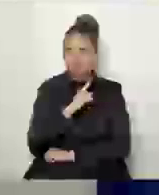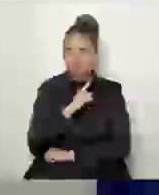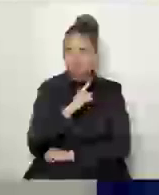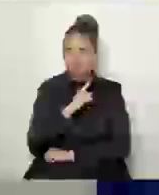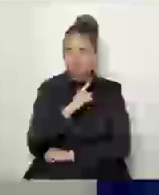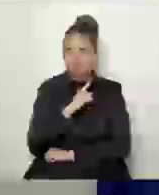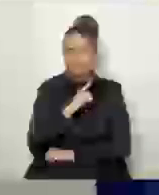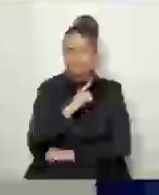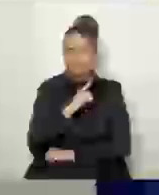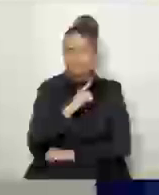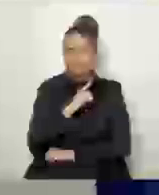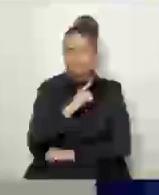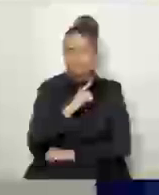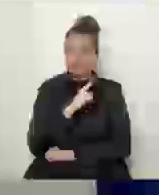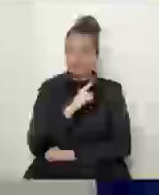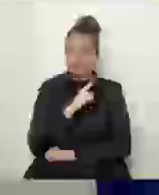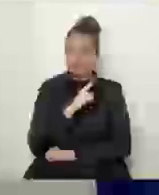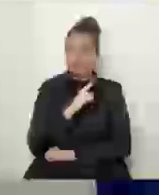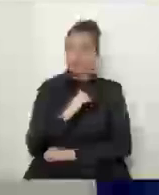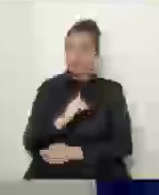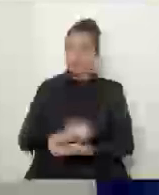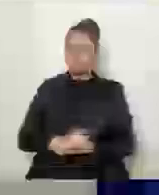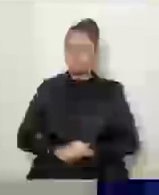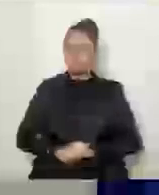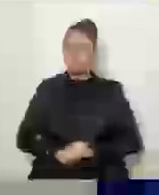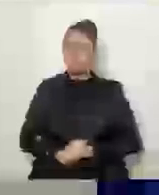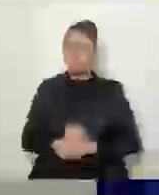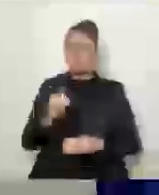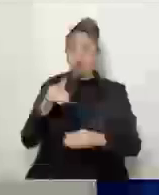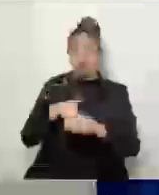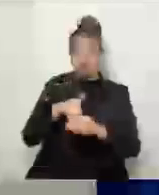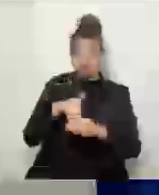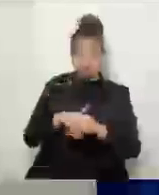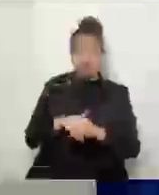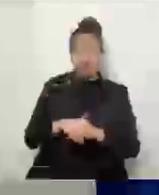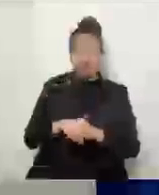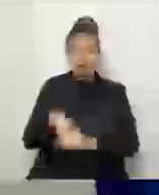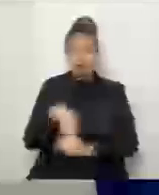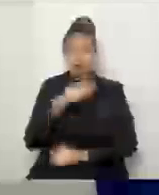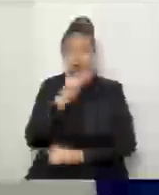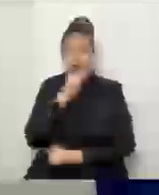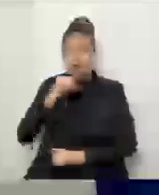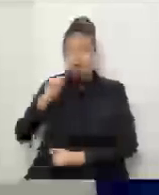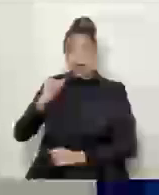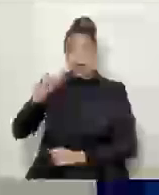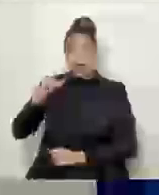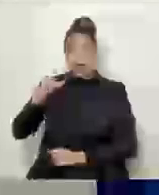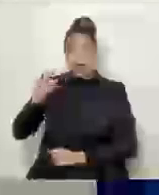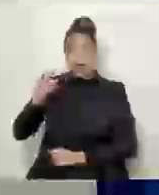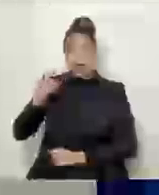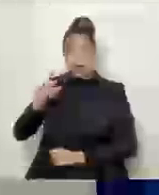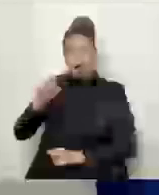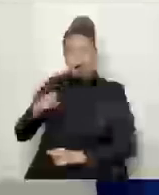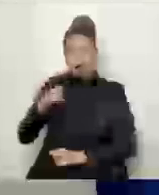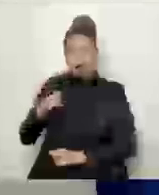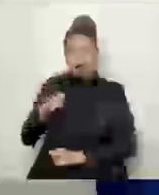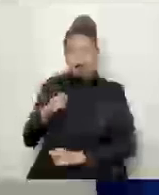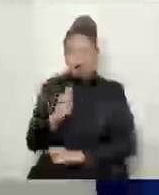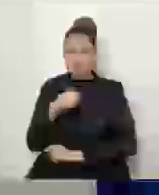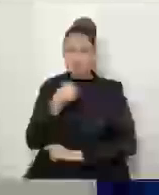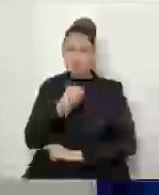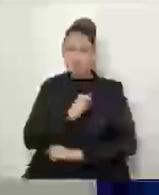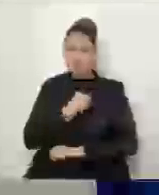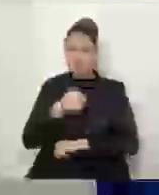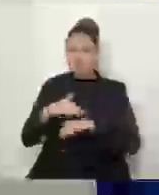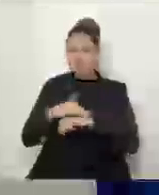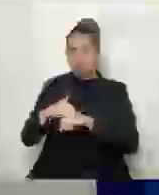-candidato, né? Verli. E a gente conversamos com o Márcio e a gente